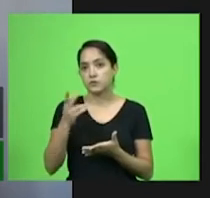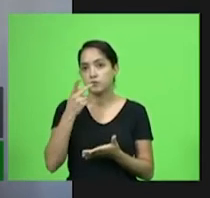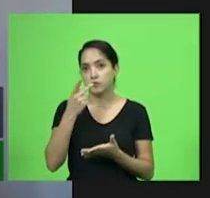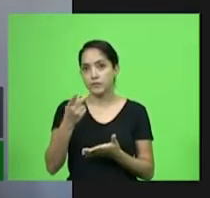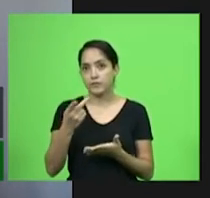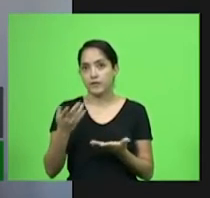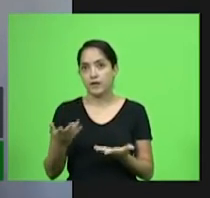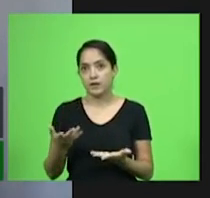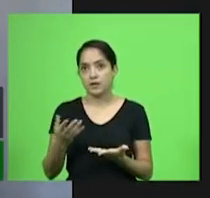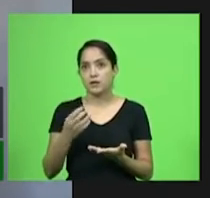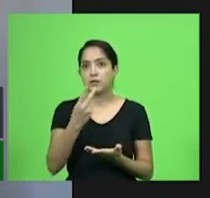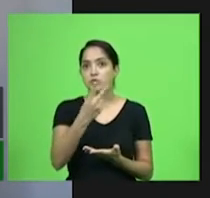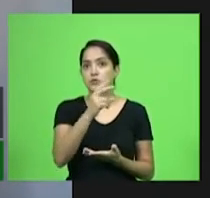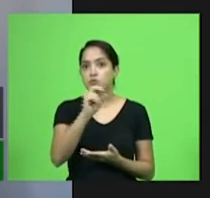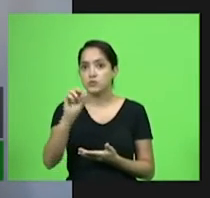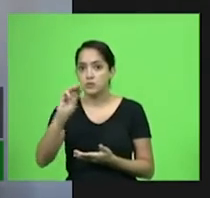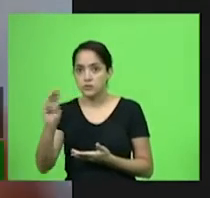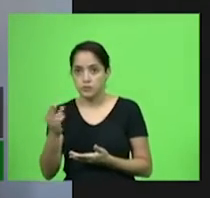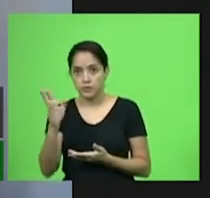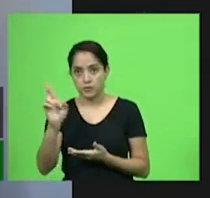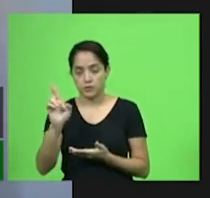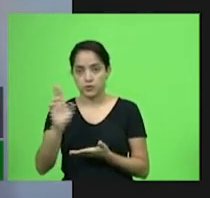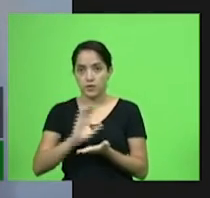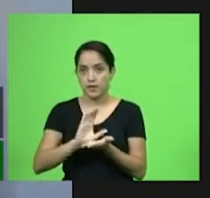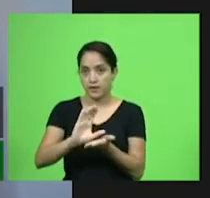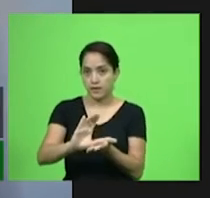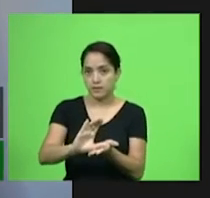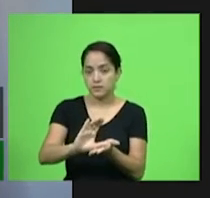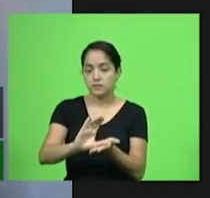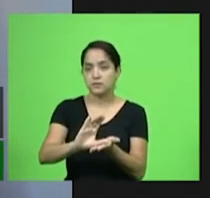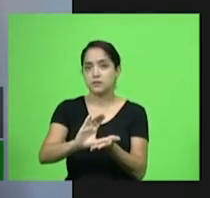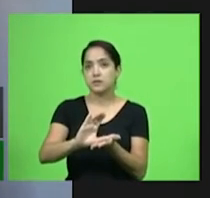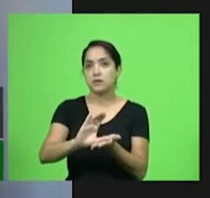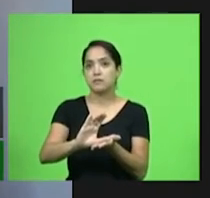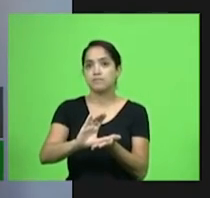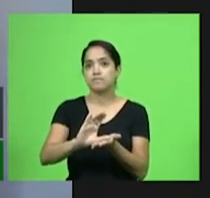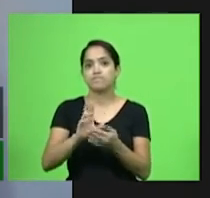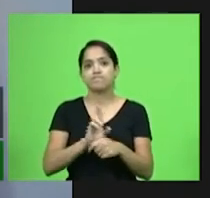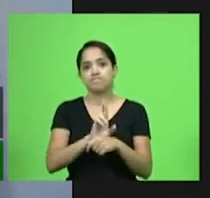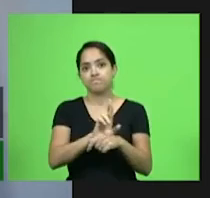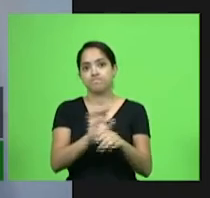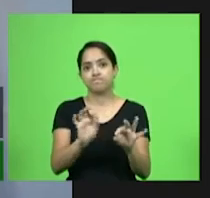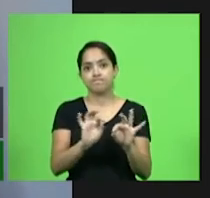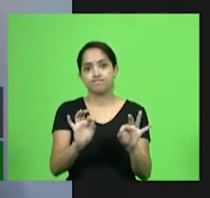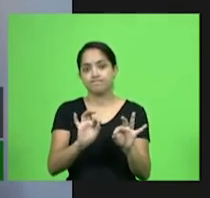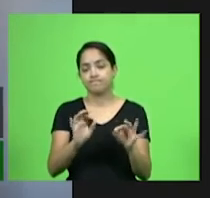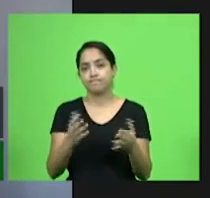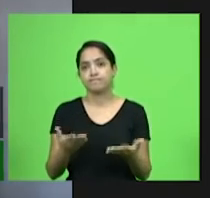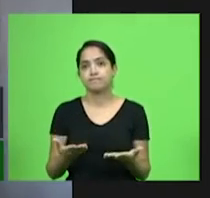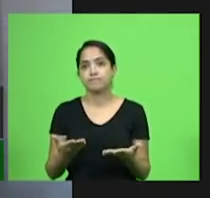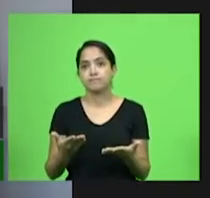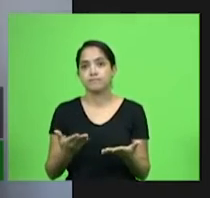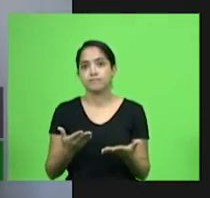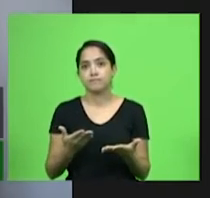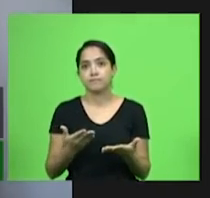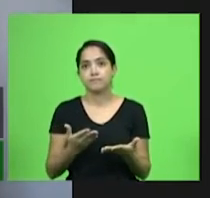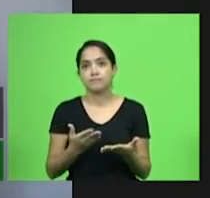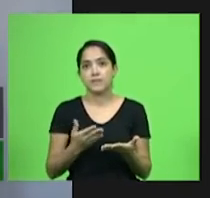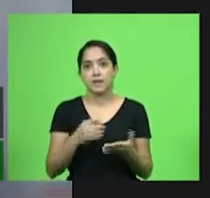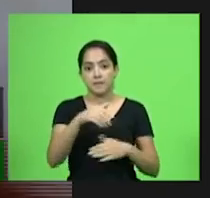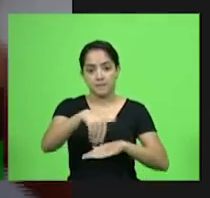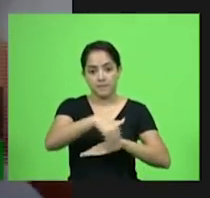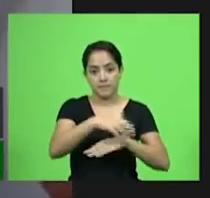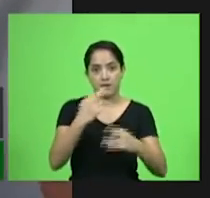Os 200 milhões não vão representar nada para a 470.